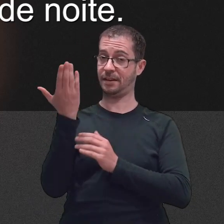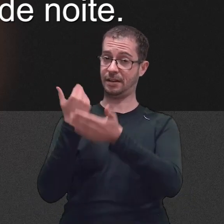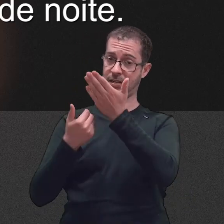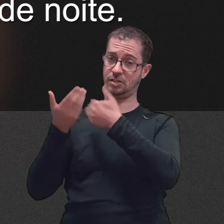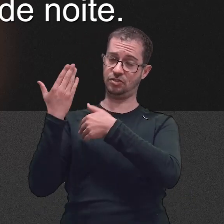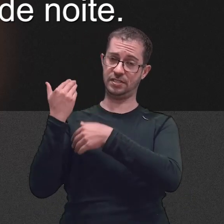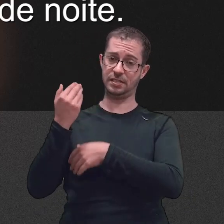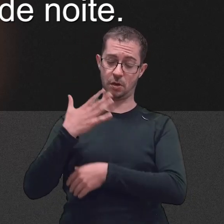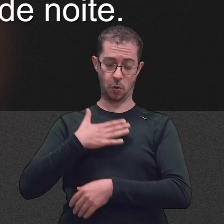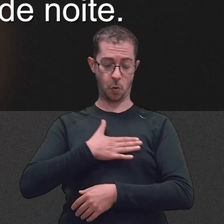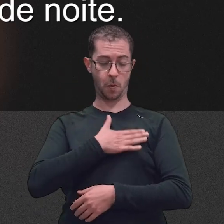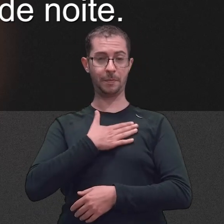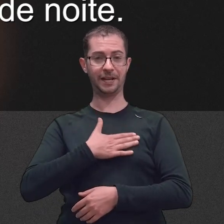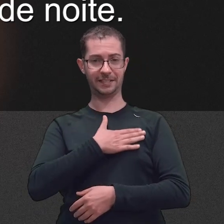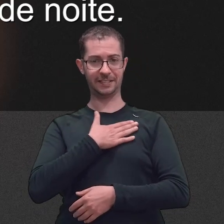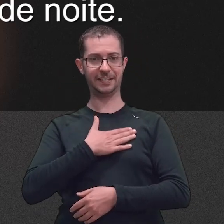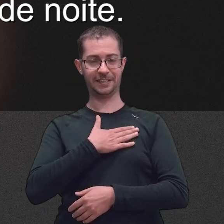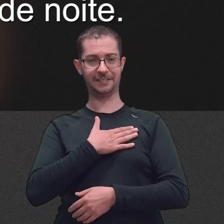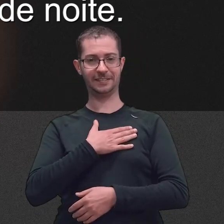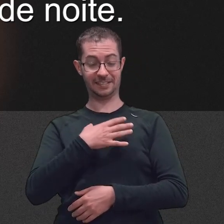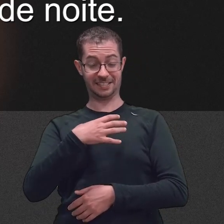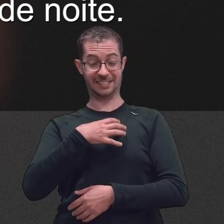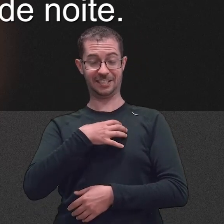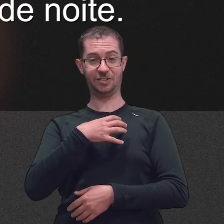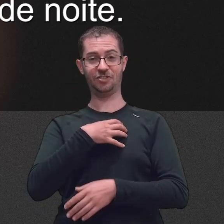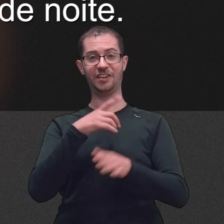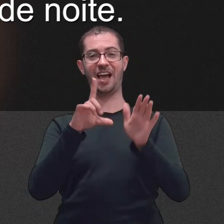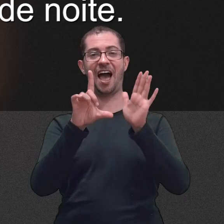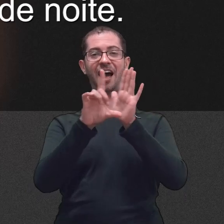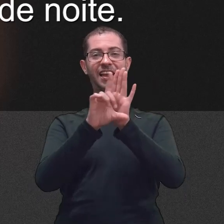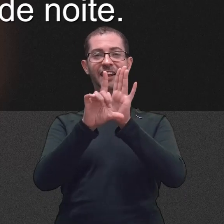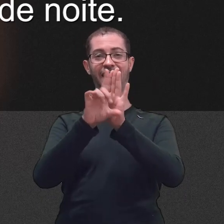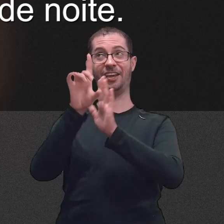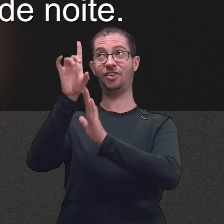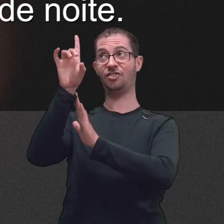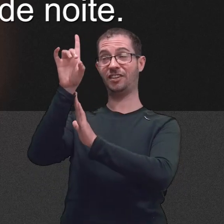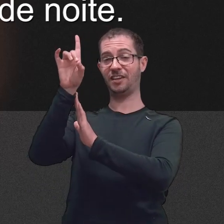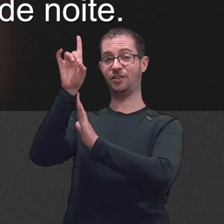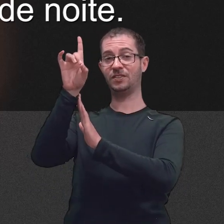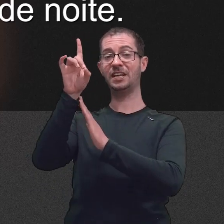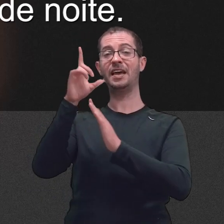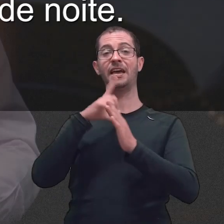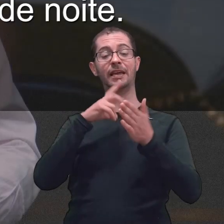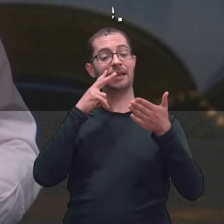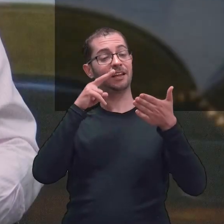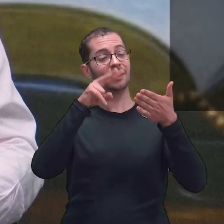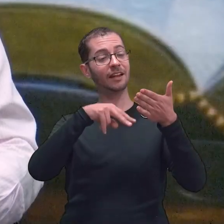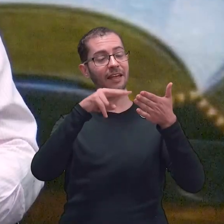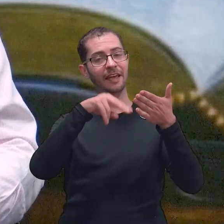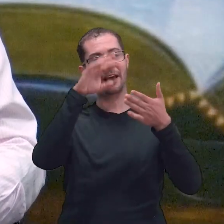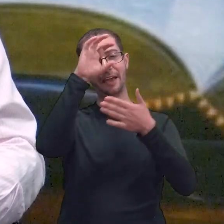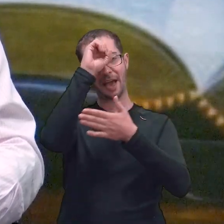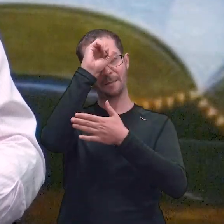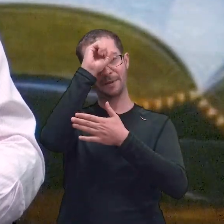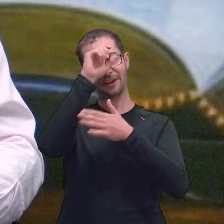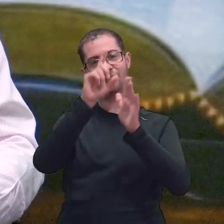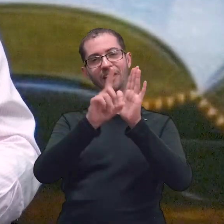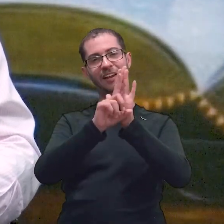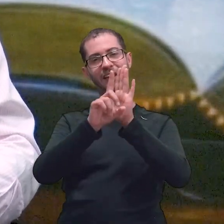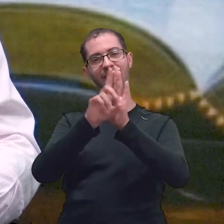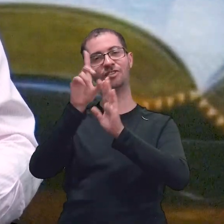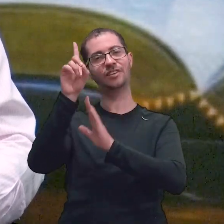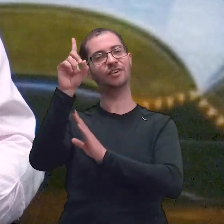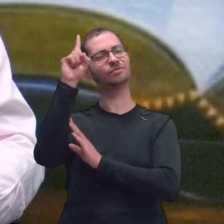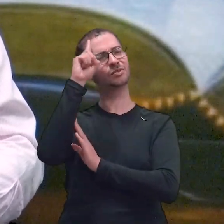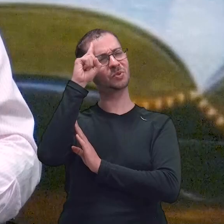o seu prazer está na lei do Senhor, e na sua lei medita de dia e de noite. Falei. Mais uma coisa para a gente